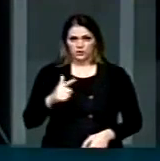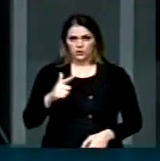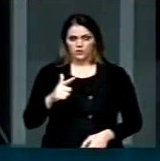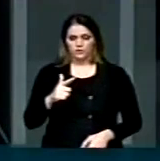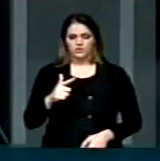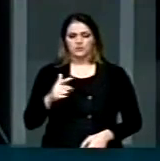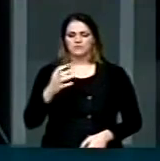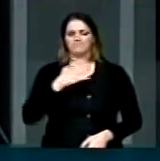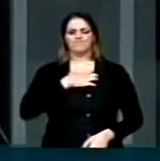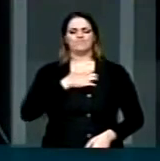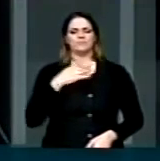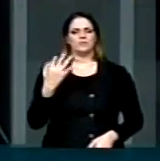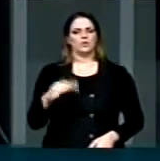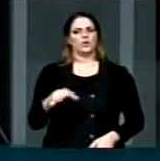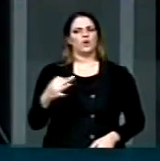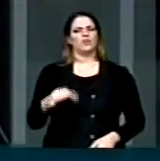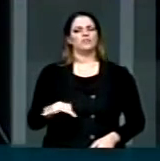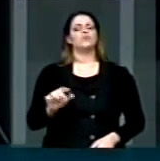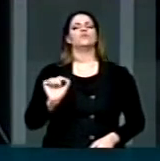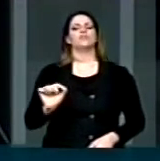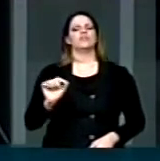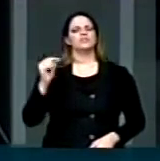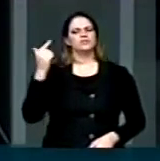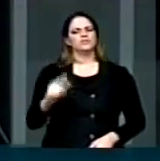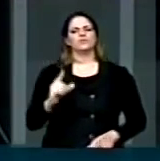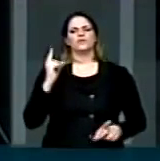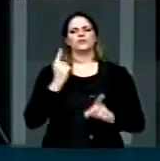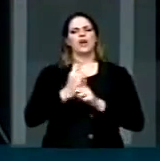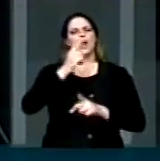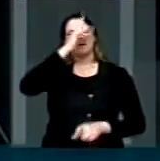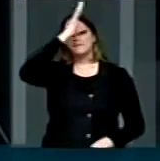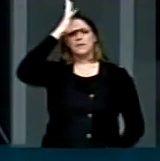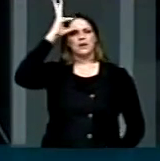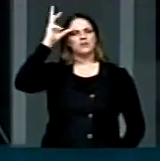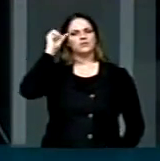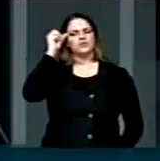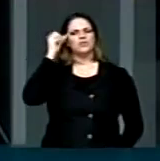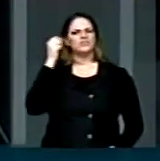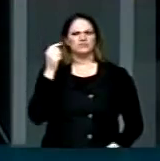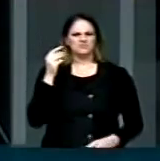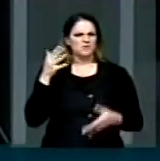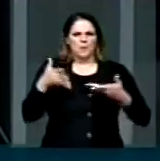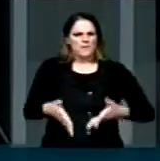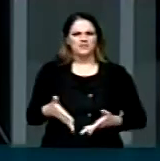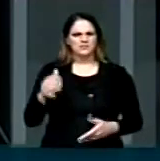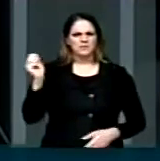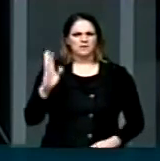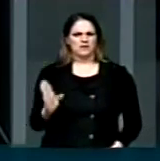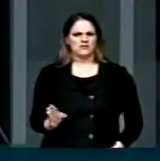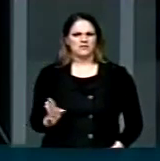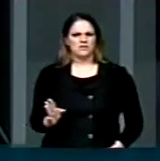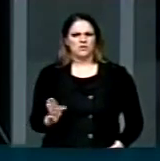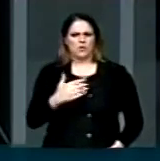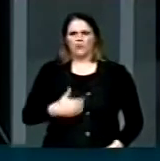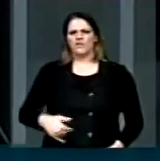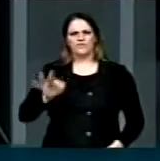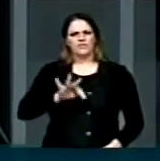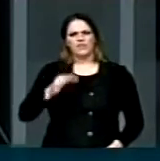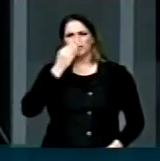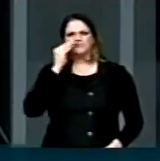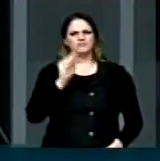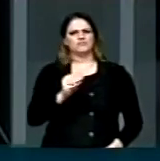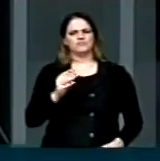toca e que mais me dói, que é a Amazônia. Constatar, mais uma vez, que a Amazônia parece não fazer parte do Brasil no que de respeito ao governo federal.